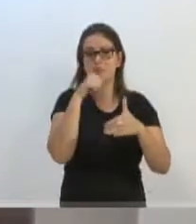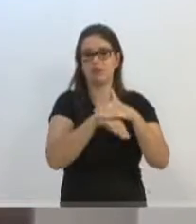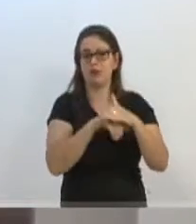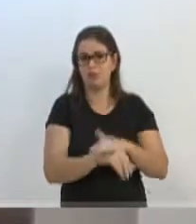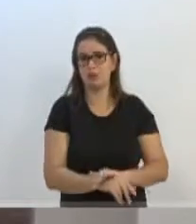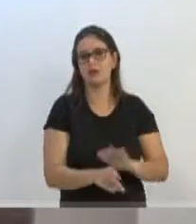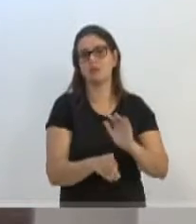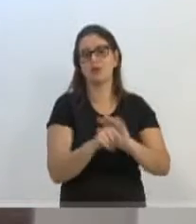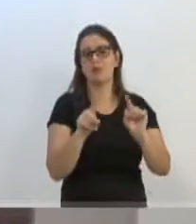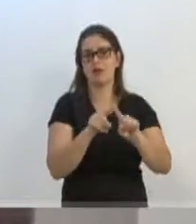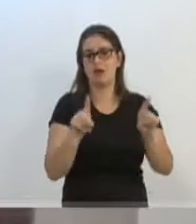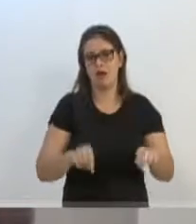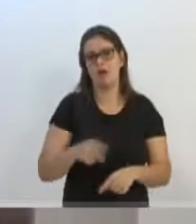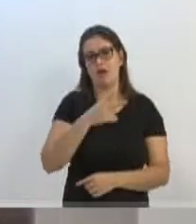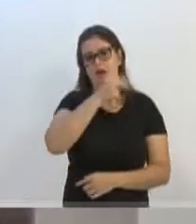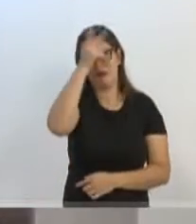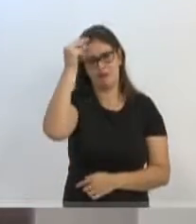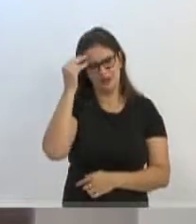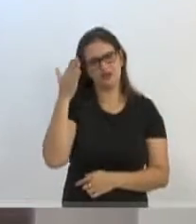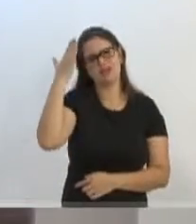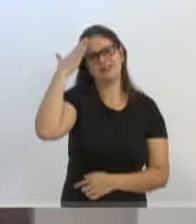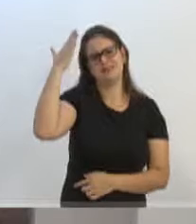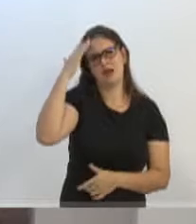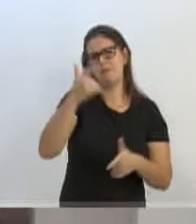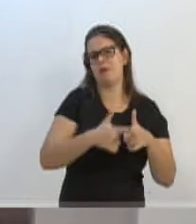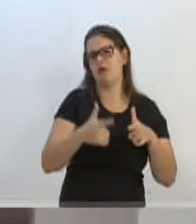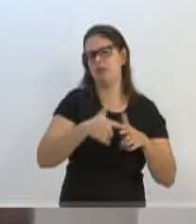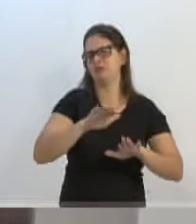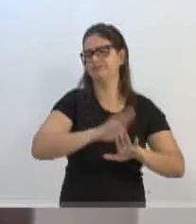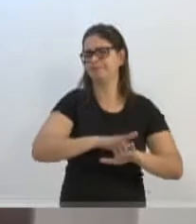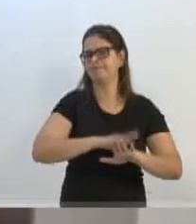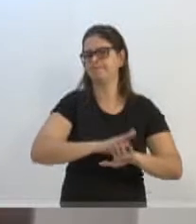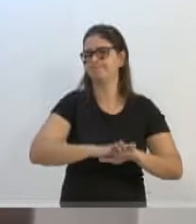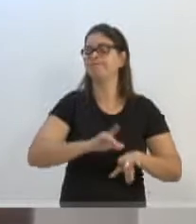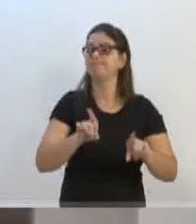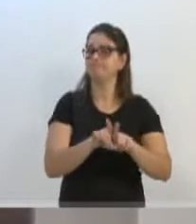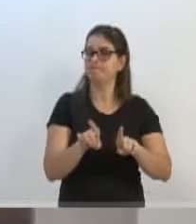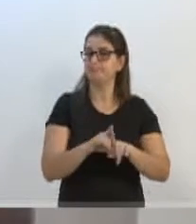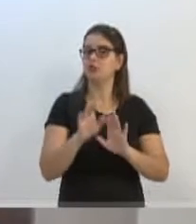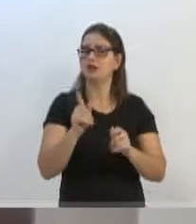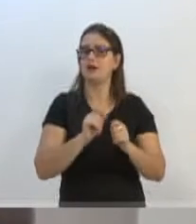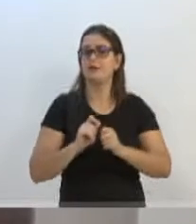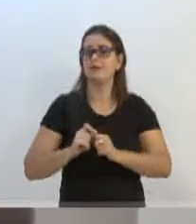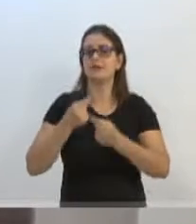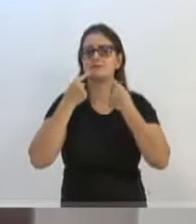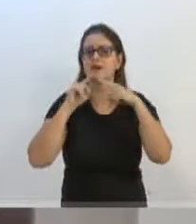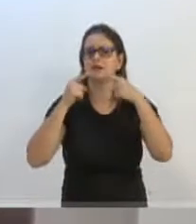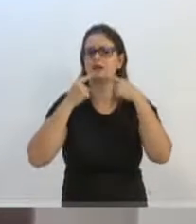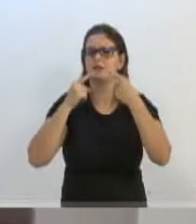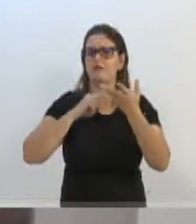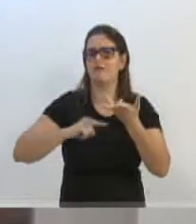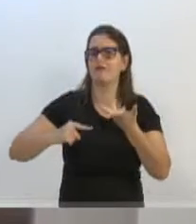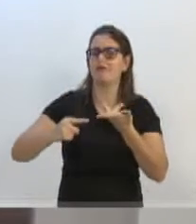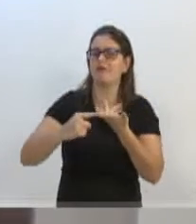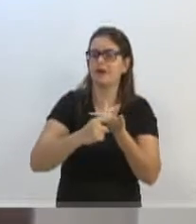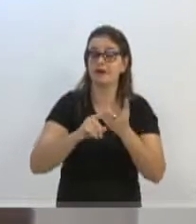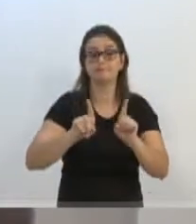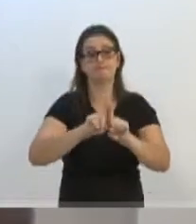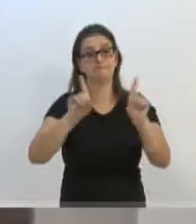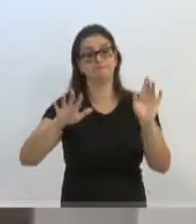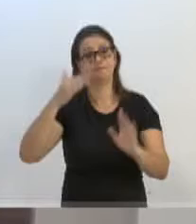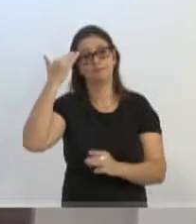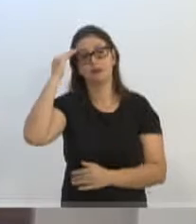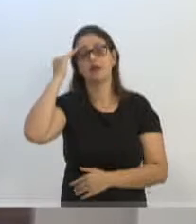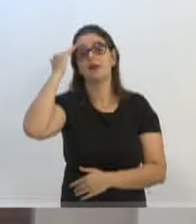gabinete de prefeito, a gente sabe dessas problemáticas que tem, compreendo, e já, inclusive, fiz diversas reclamações nesse sentido. Mas entendo